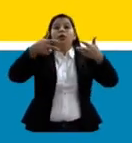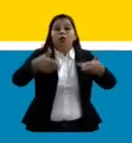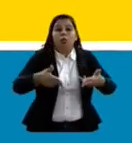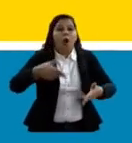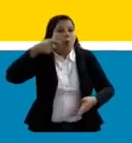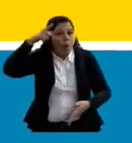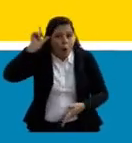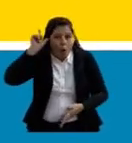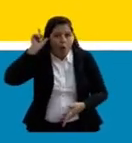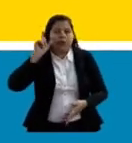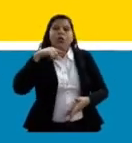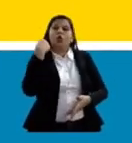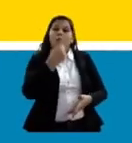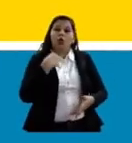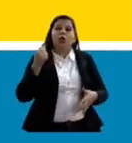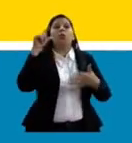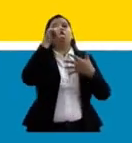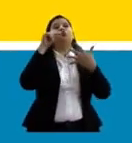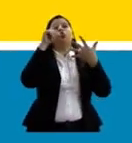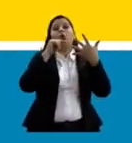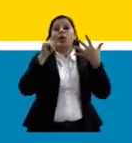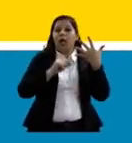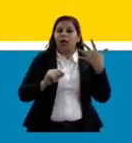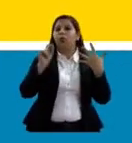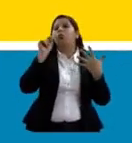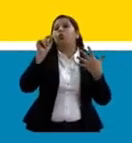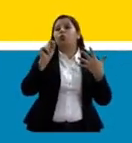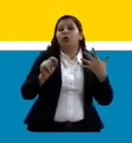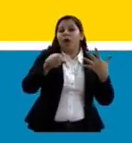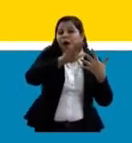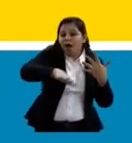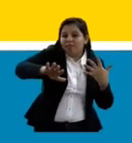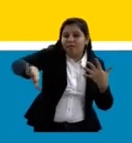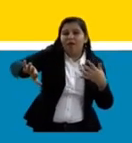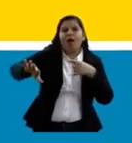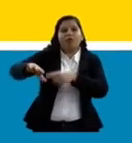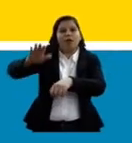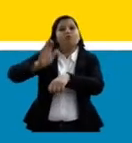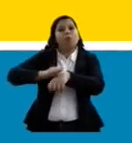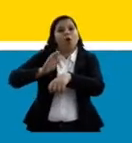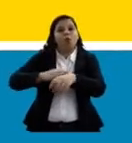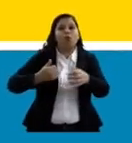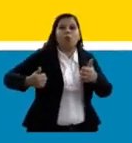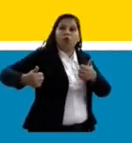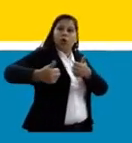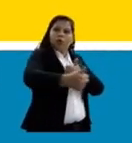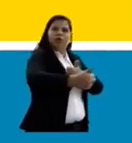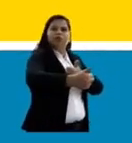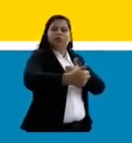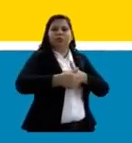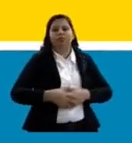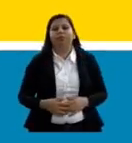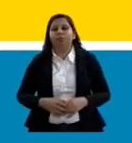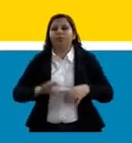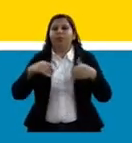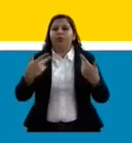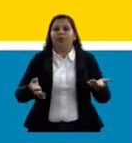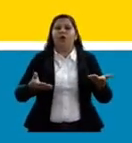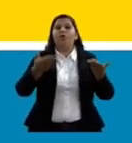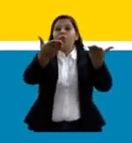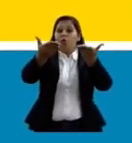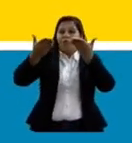privilegiando as infâncias que são os nossos protagonistas, não é? Então, nós vamos convidar o Rafael